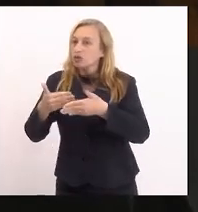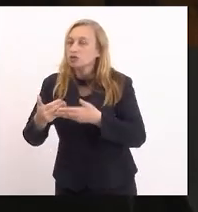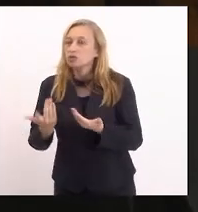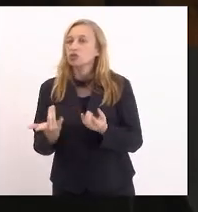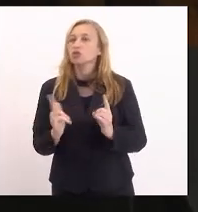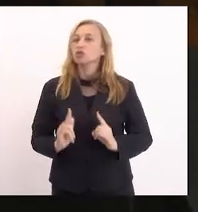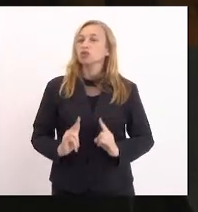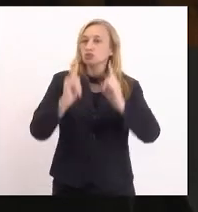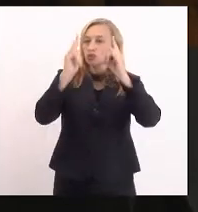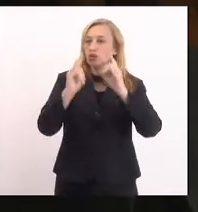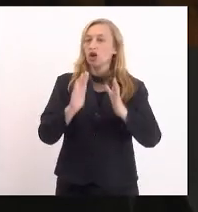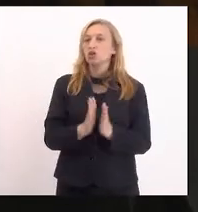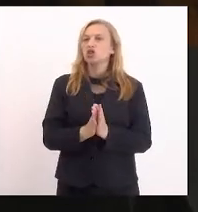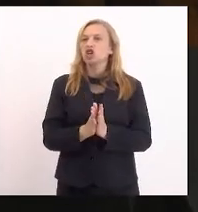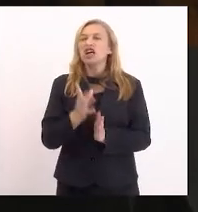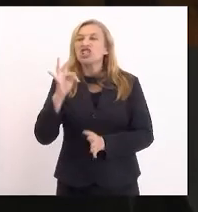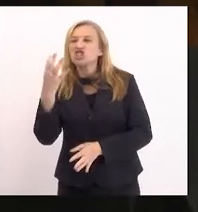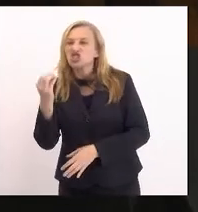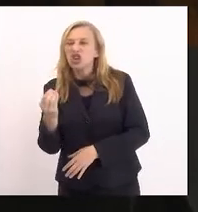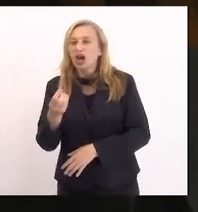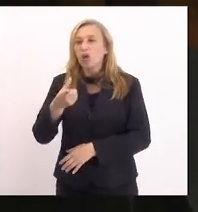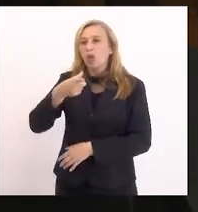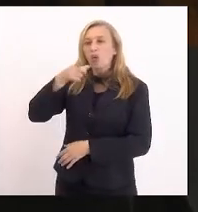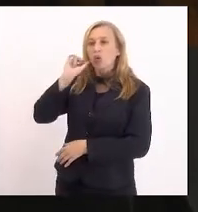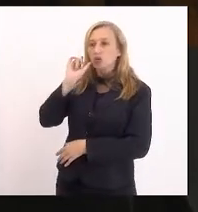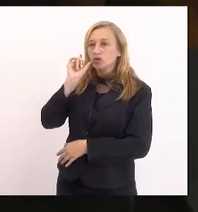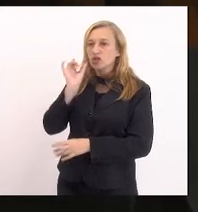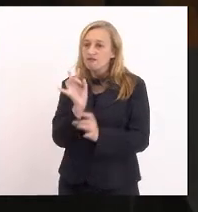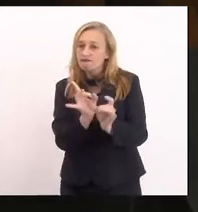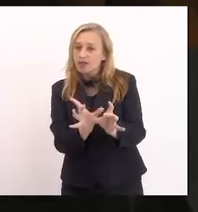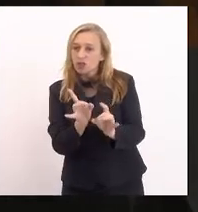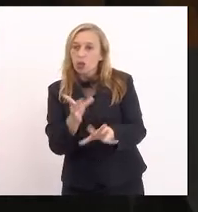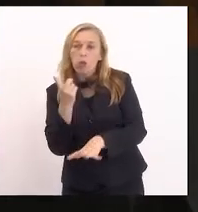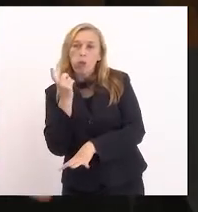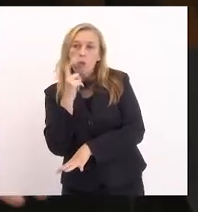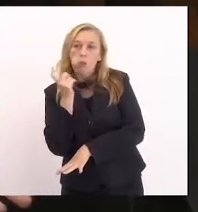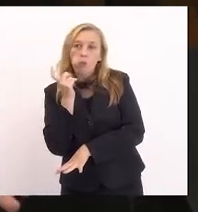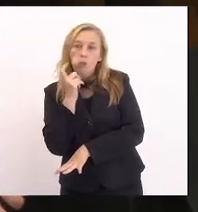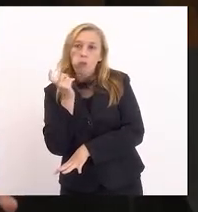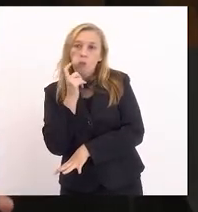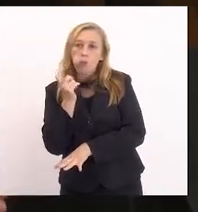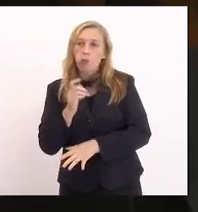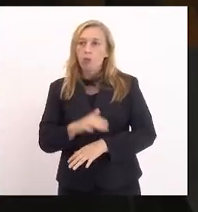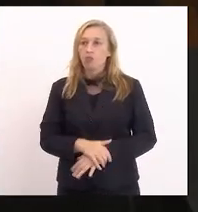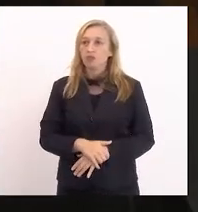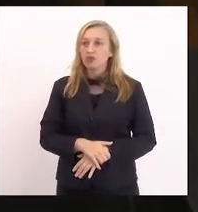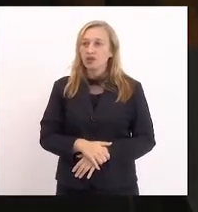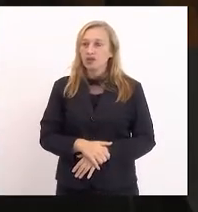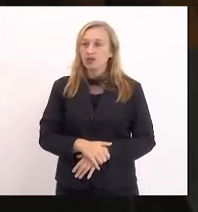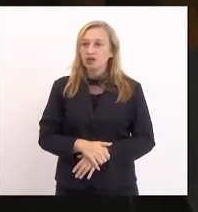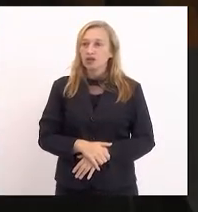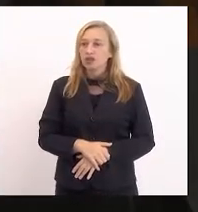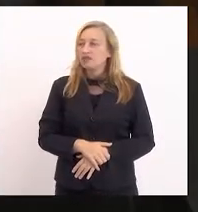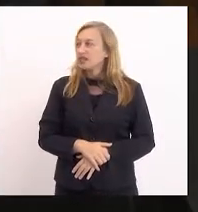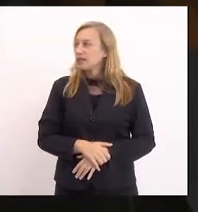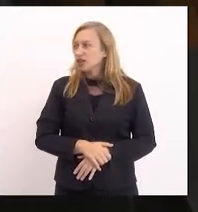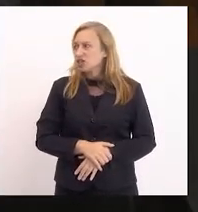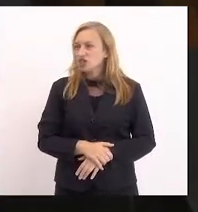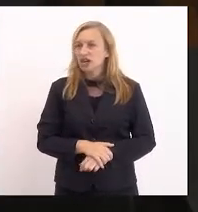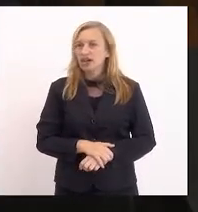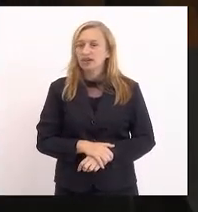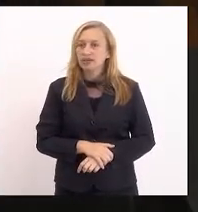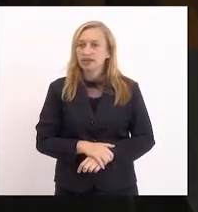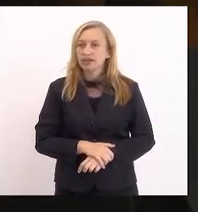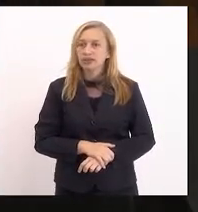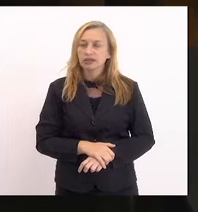Iago ontem vendedor de balas informal sem licença. Esses vendedores ambulantes